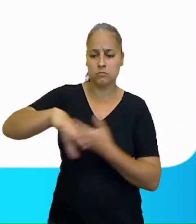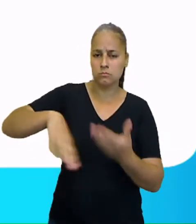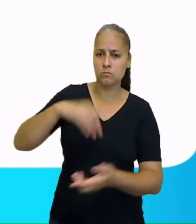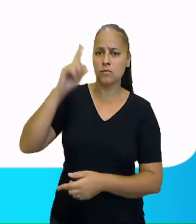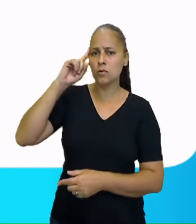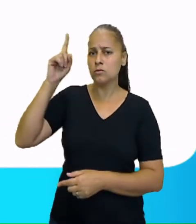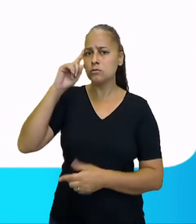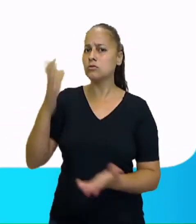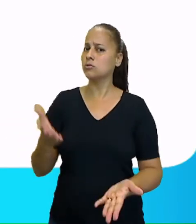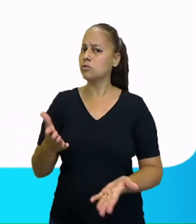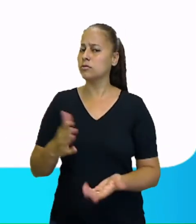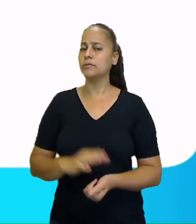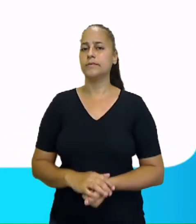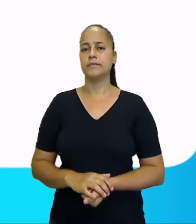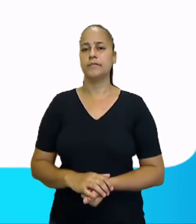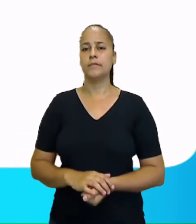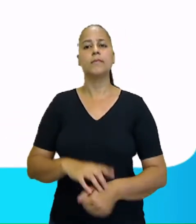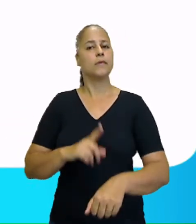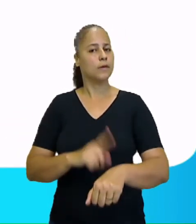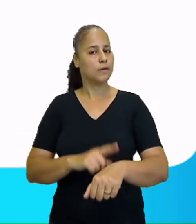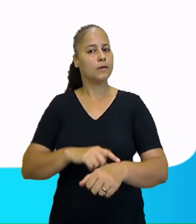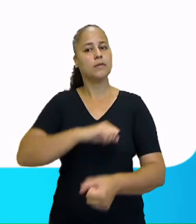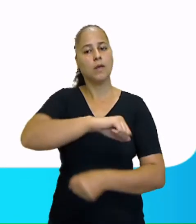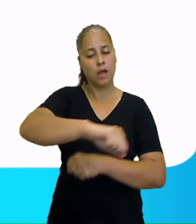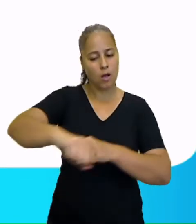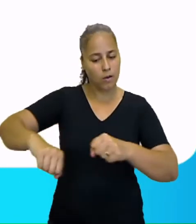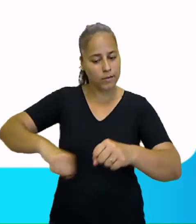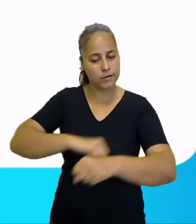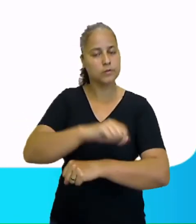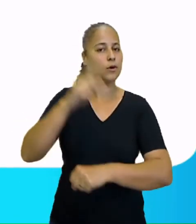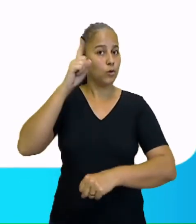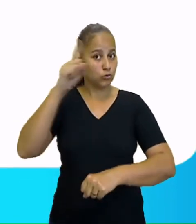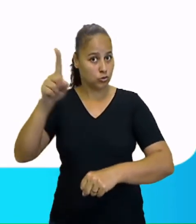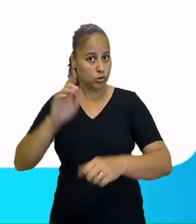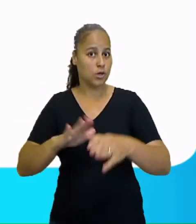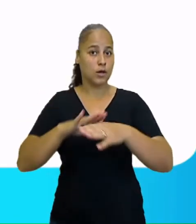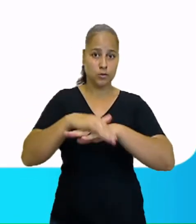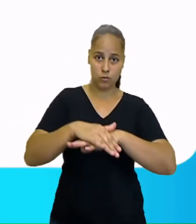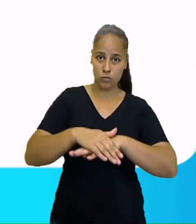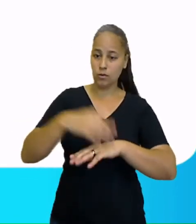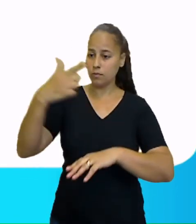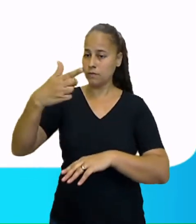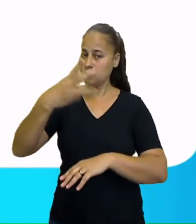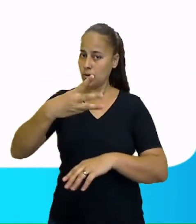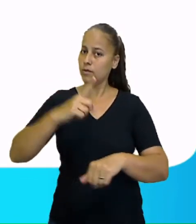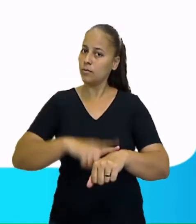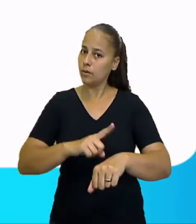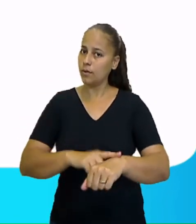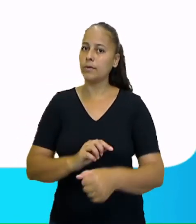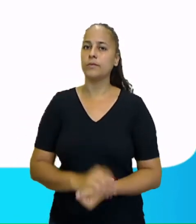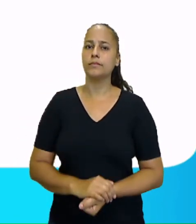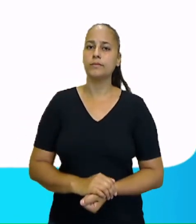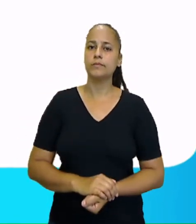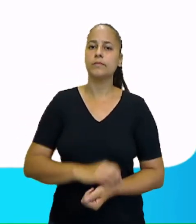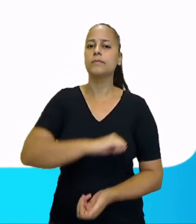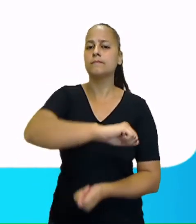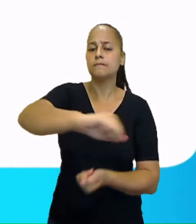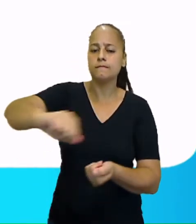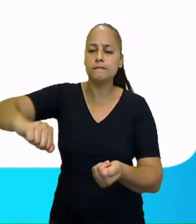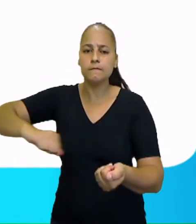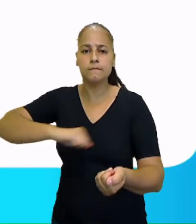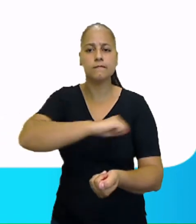Já falei, olha só. Na rotação, são os dias e as noites, ou seja, 24 horas. E no movimento de